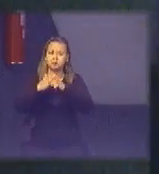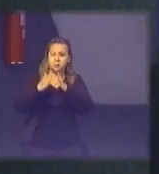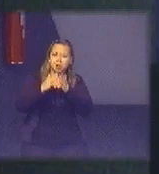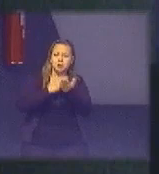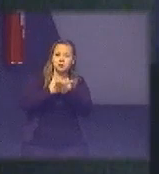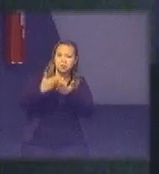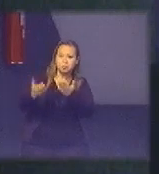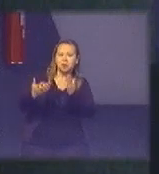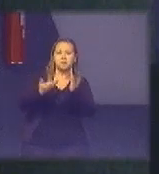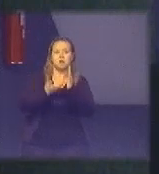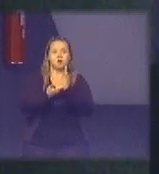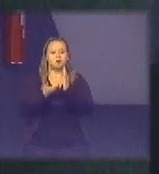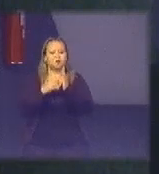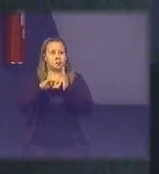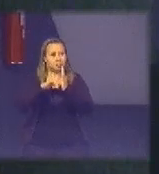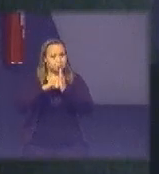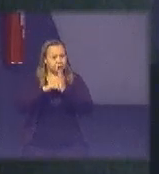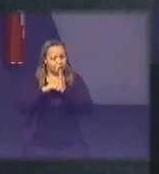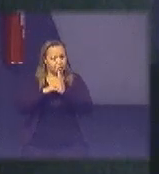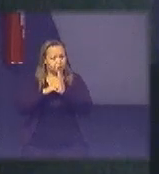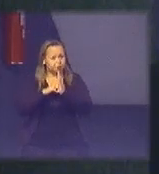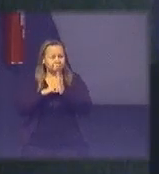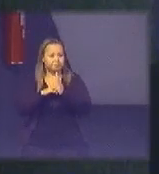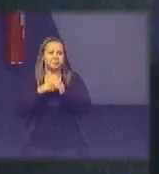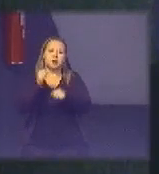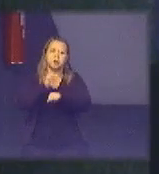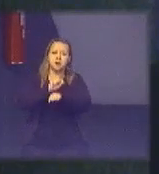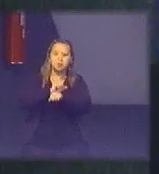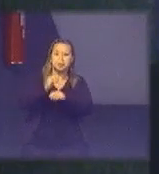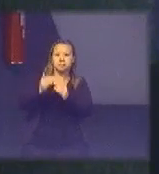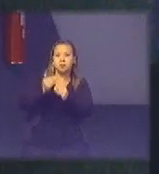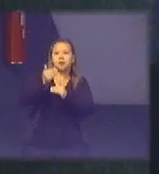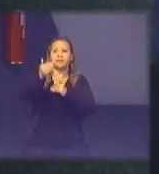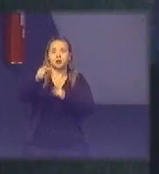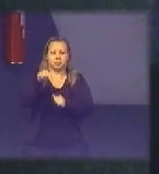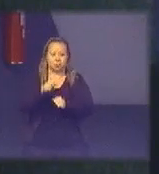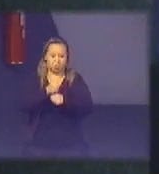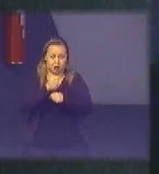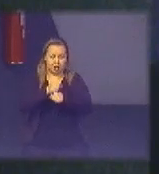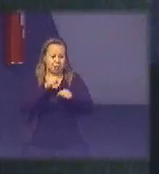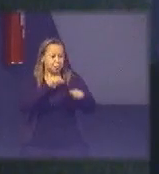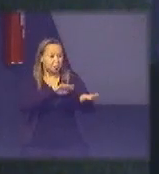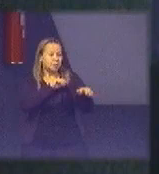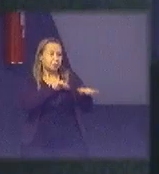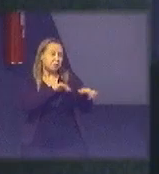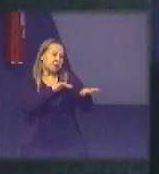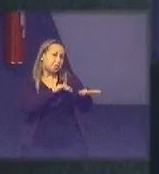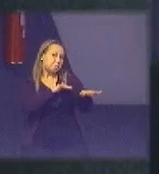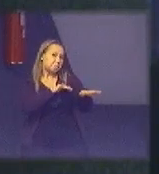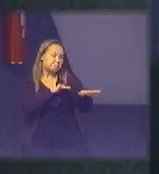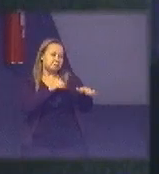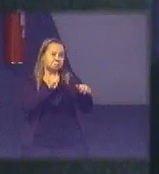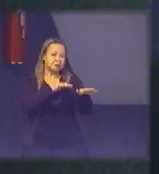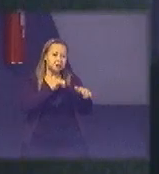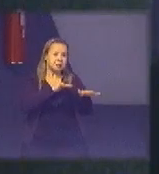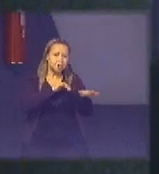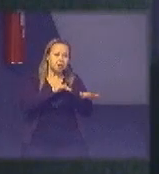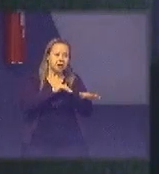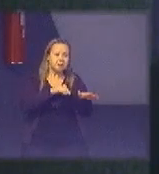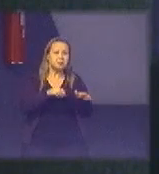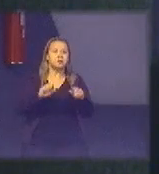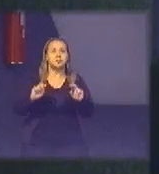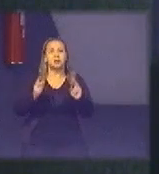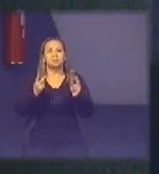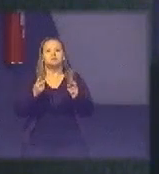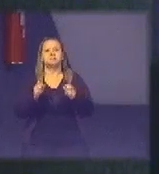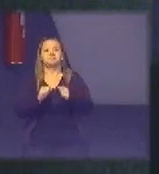foi o senado ele volta para o senado e a gente espera aí talvez mais para frente que esse ano setembro eu vou chutar tá chute mesmo mas a gente tem uma nova lei de